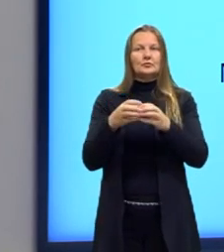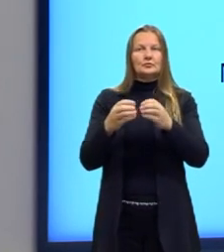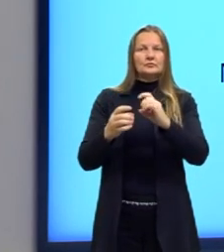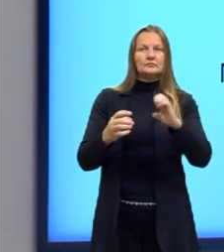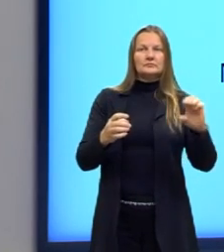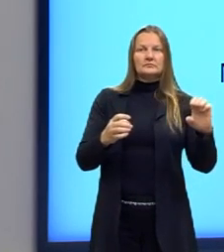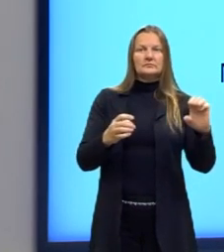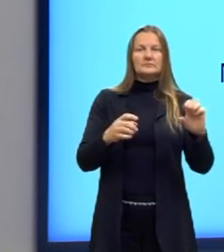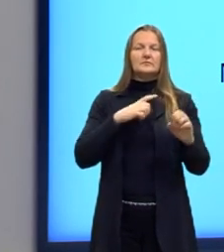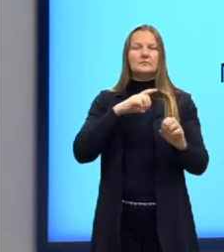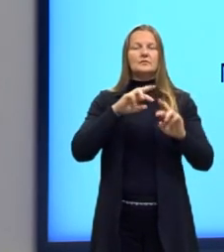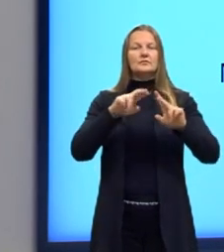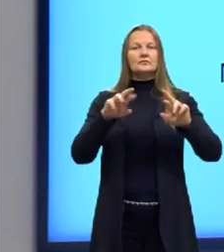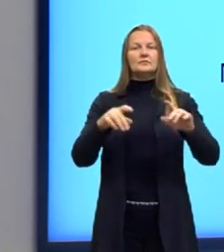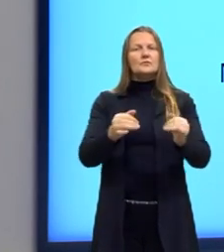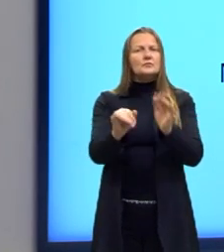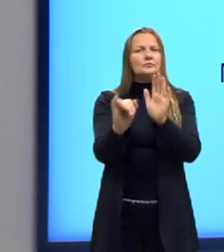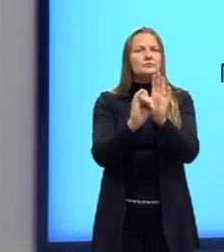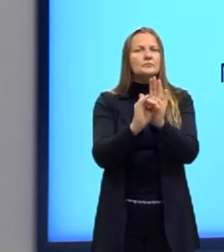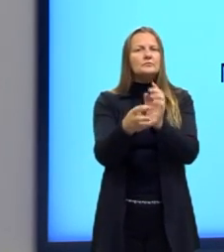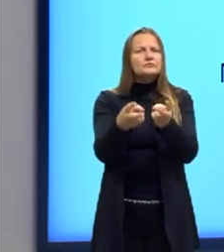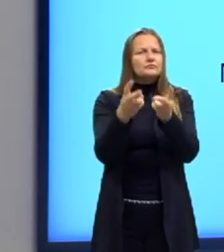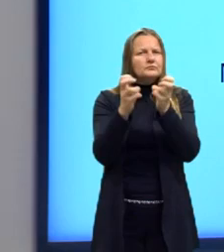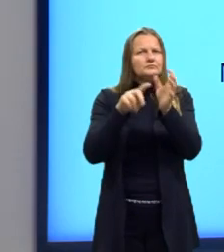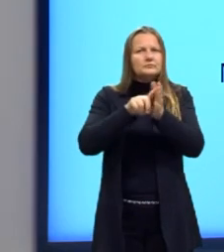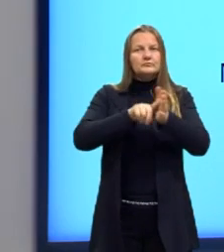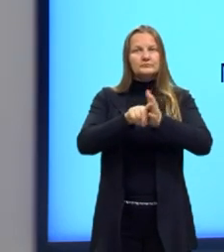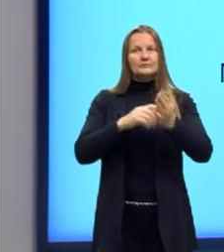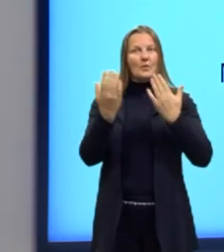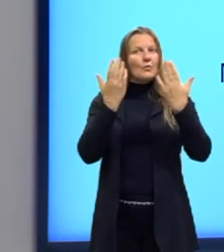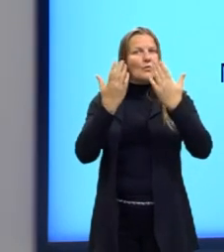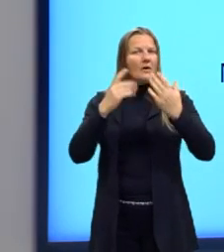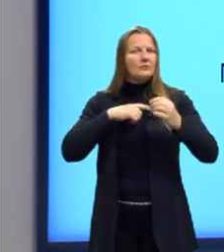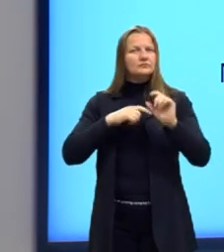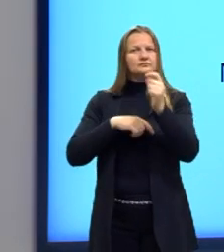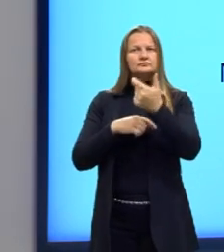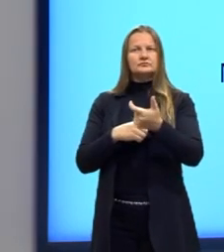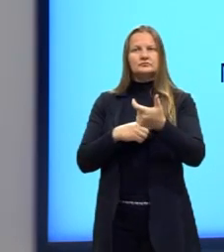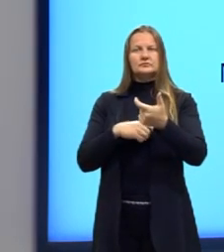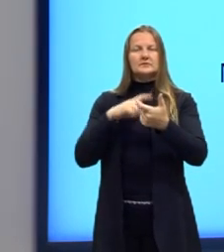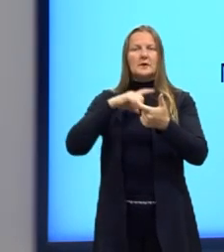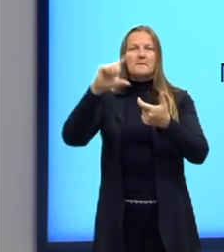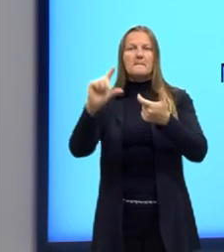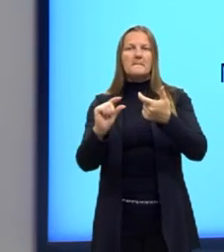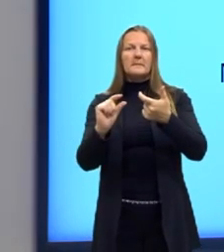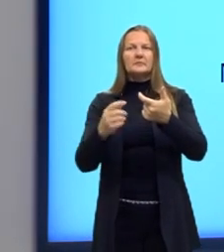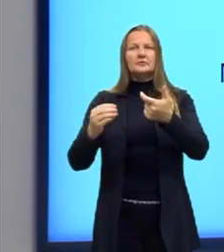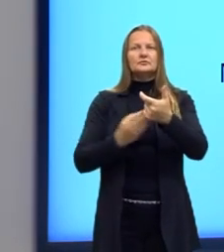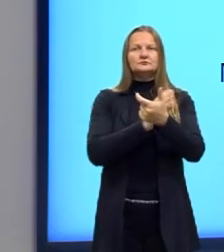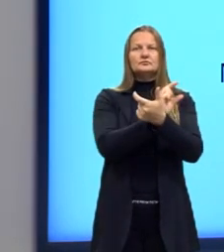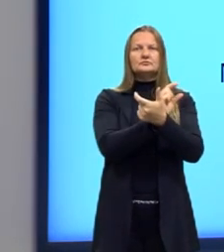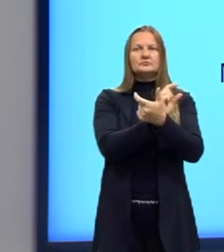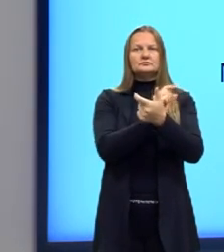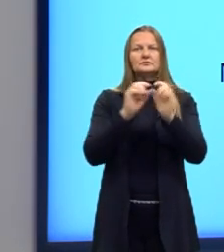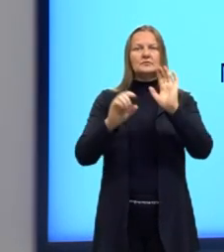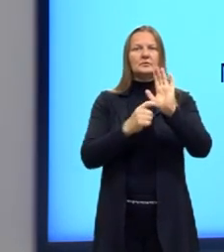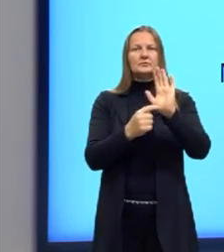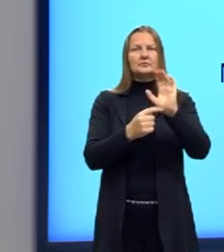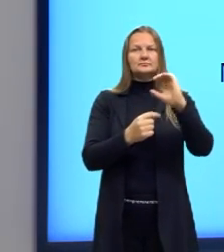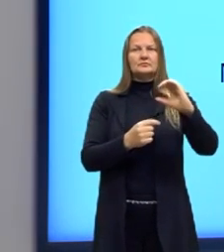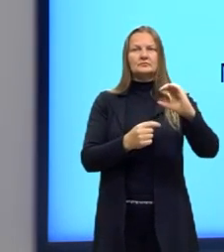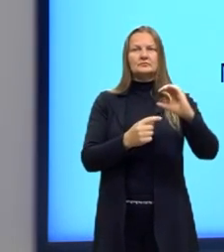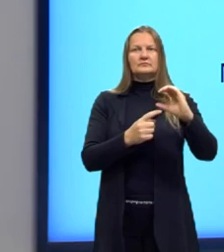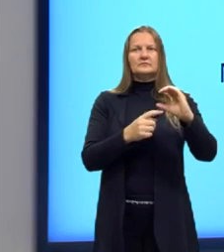Eu vou identificar e vou perceber ali, analisar qual duas radicais tem a menor quantidade de carbono, tá, nesse